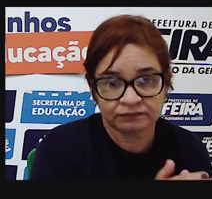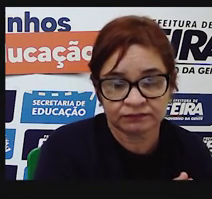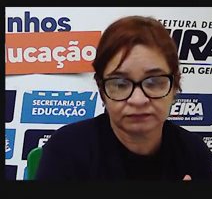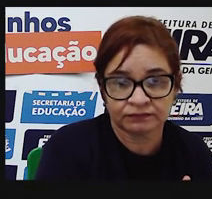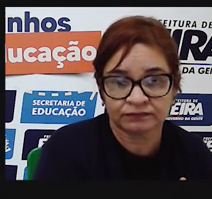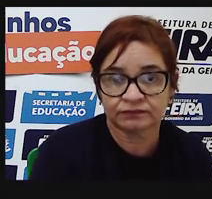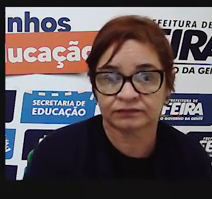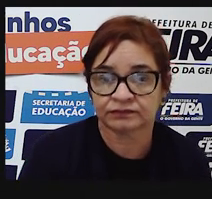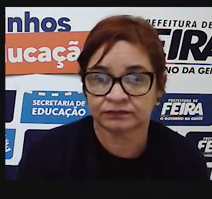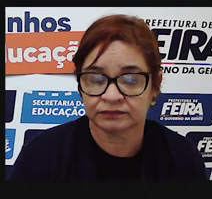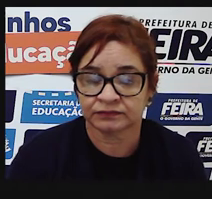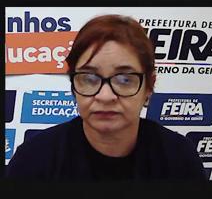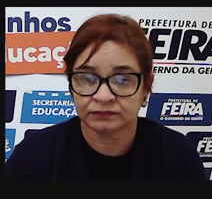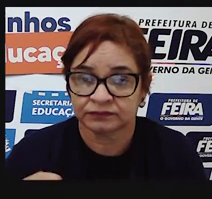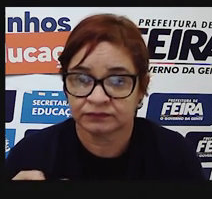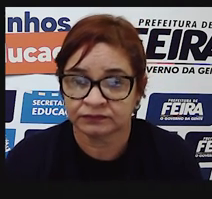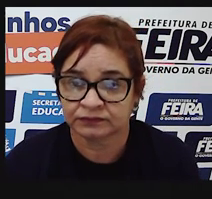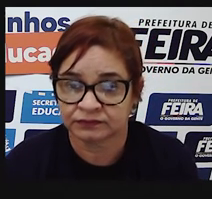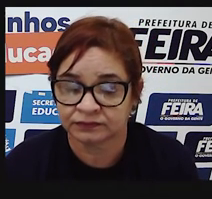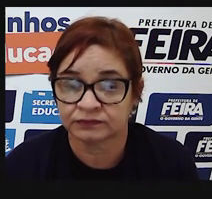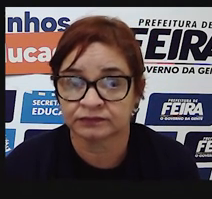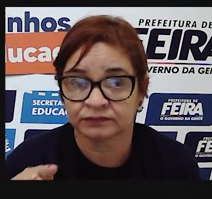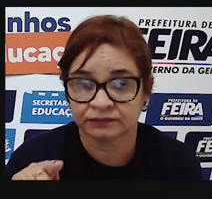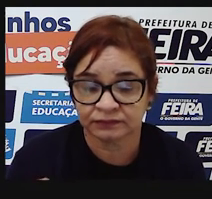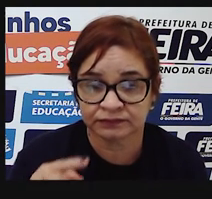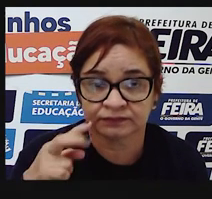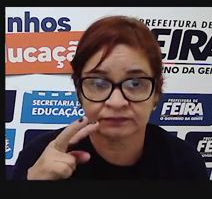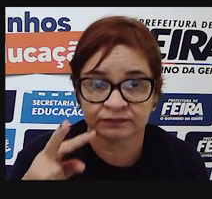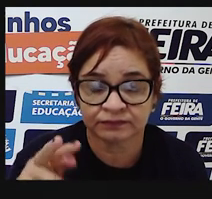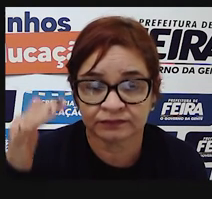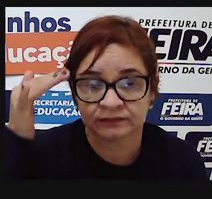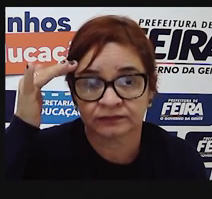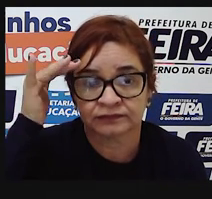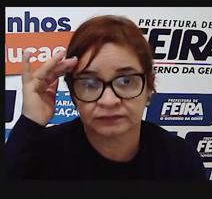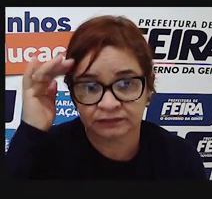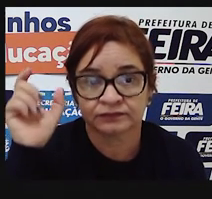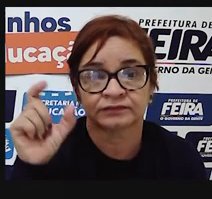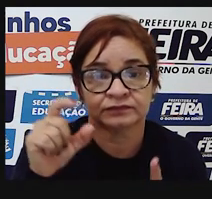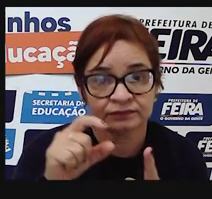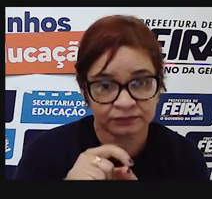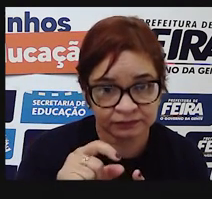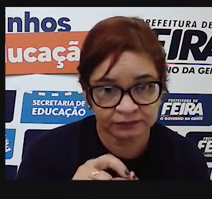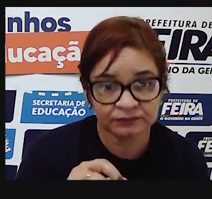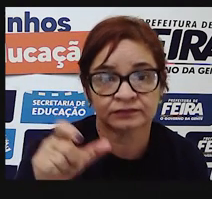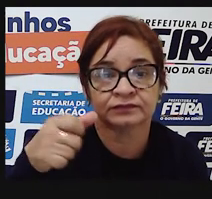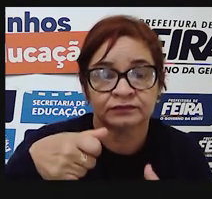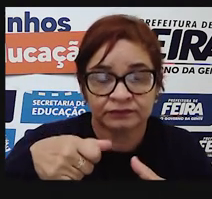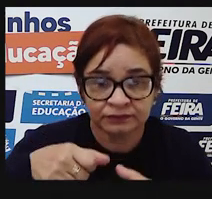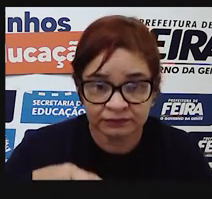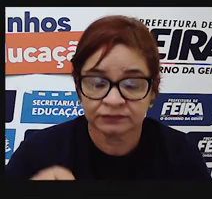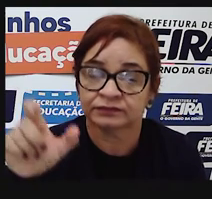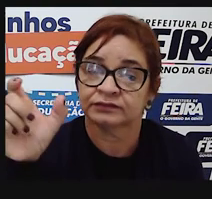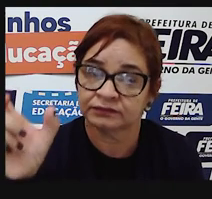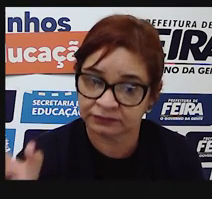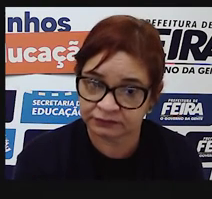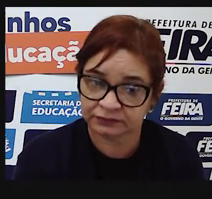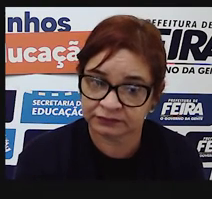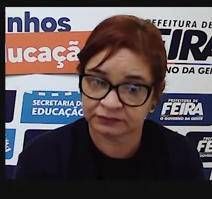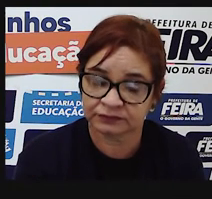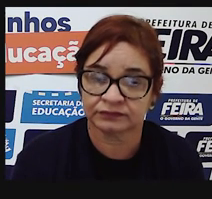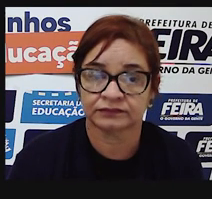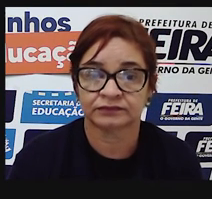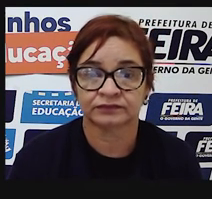dentro do que foi falado, você sabe que aquela palavrinha poderia ou deveria estar ali.